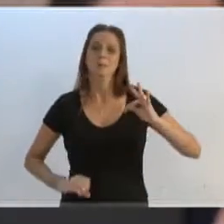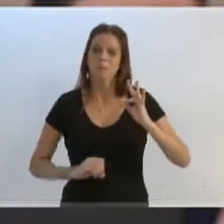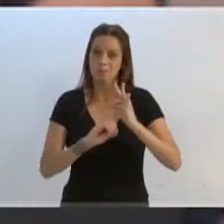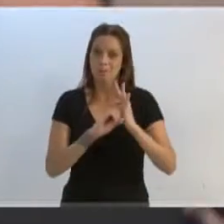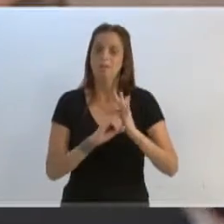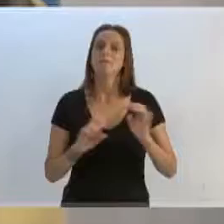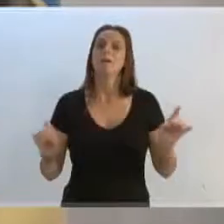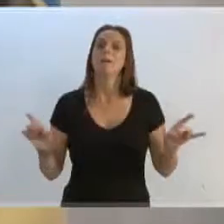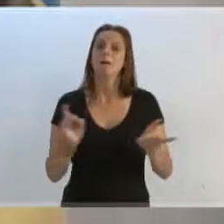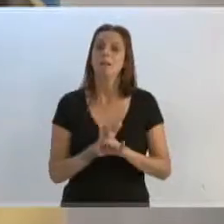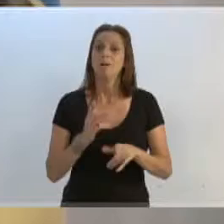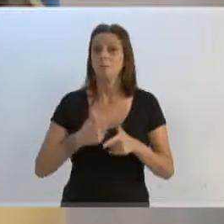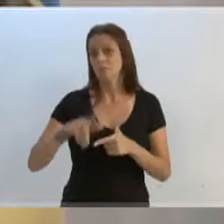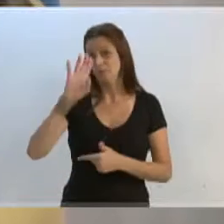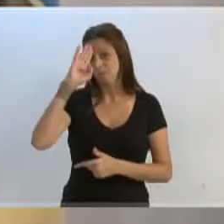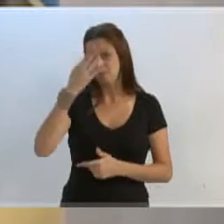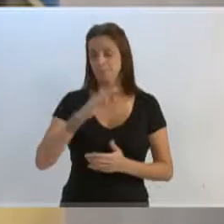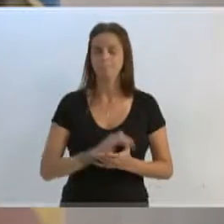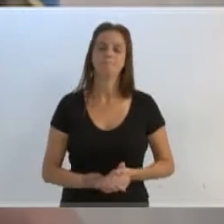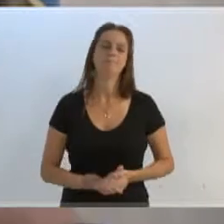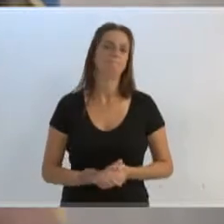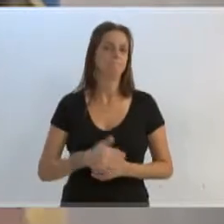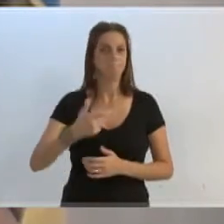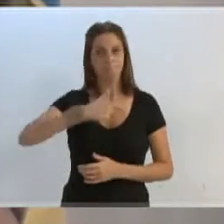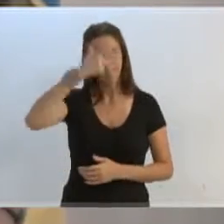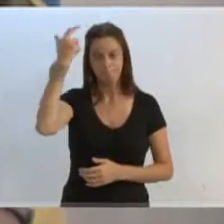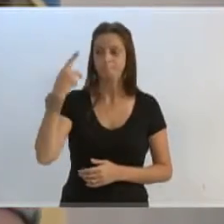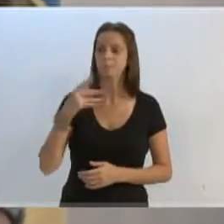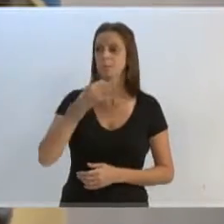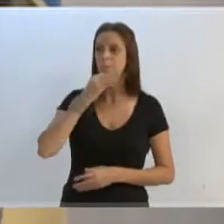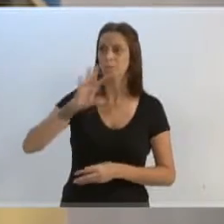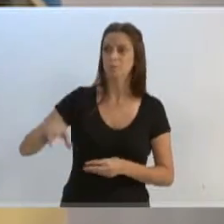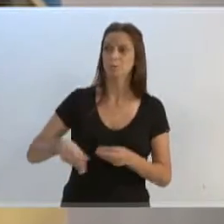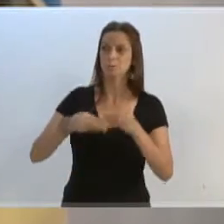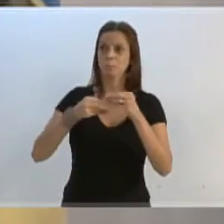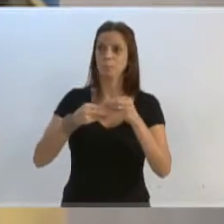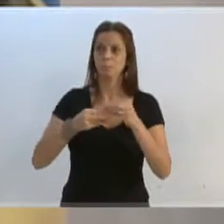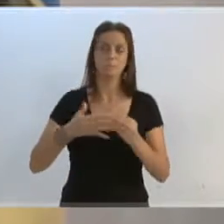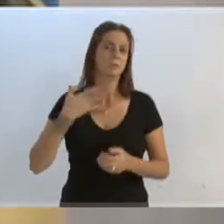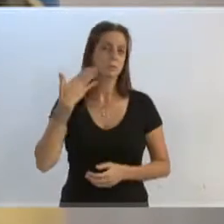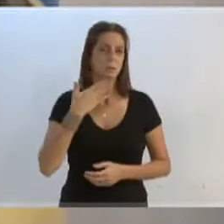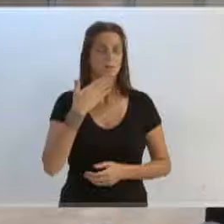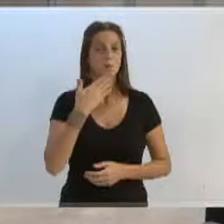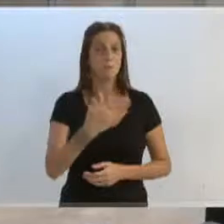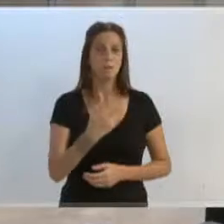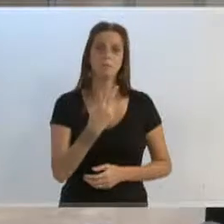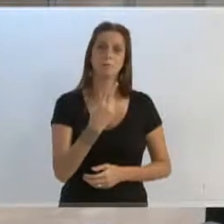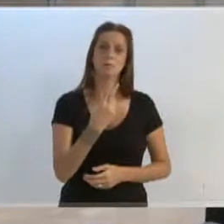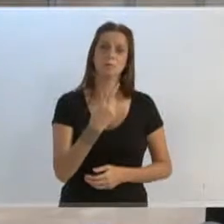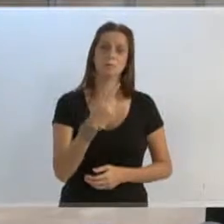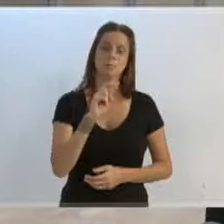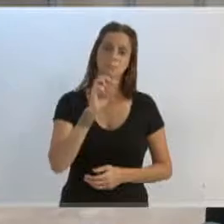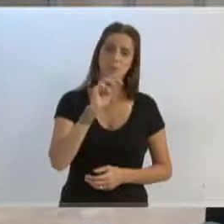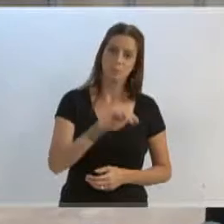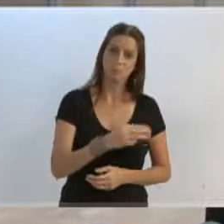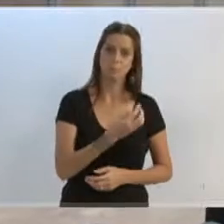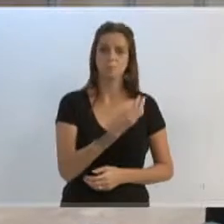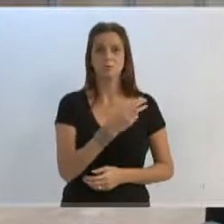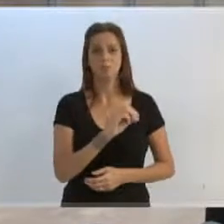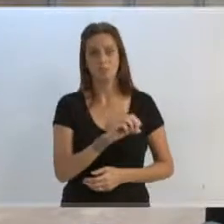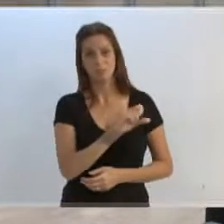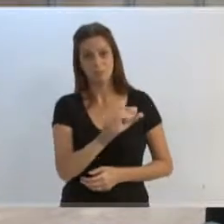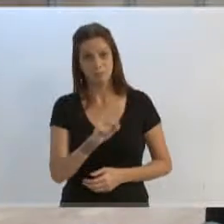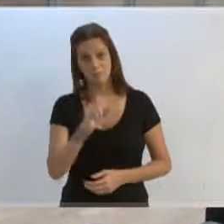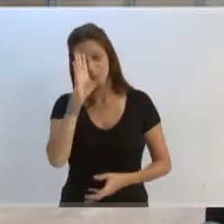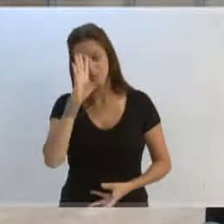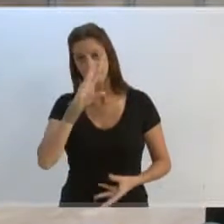Obrigado. Vereador Adriano, eu incluo a sua fala no meu pronunciamento. Já solicito ao presidente mais dois minutos e trinta para terminar a minha fala aqui, se for possível. Perfeito, vereador Almir Vieira,